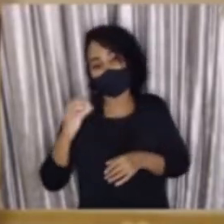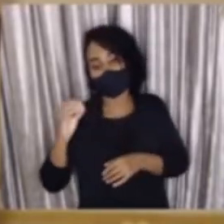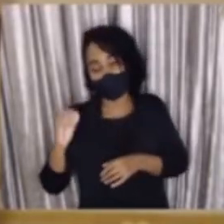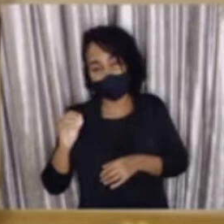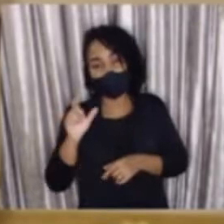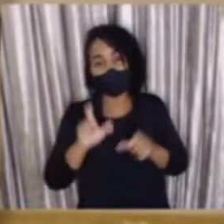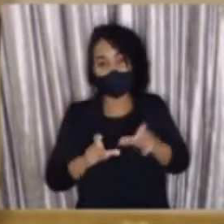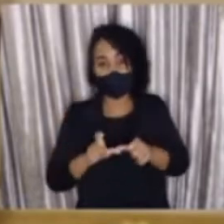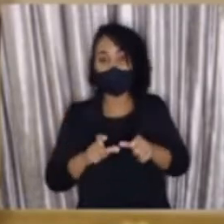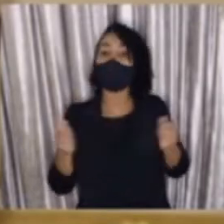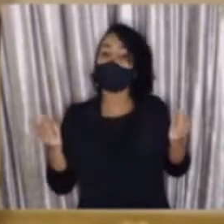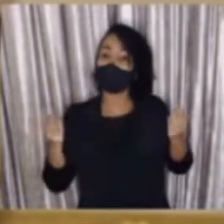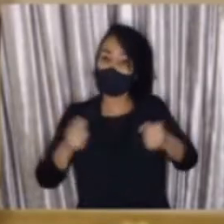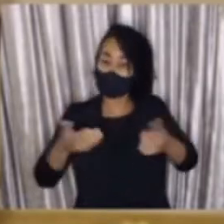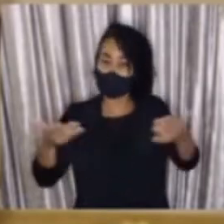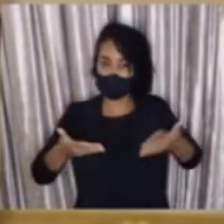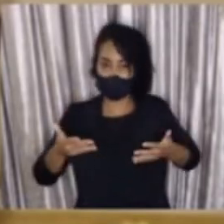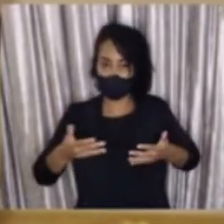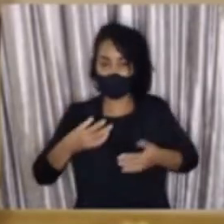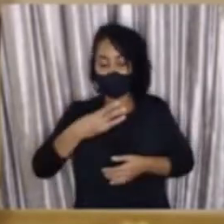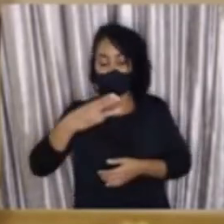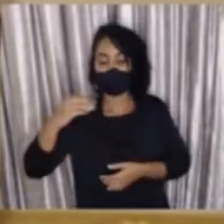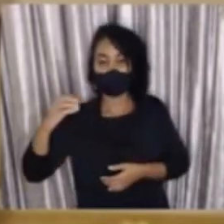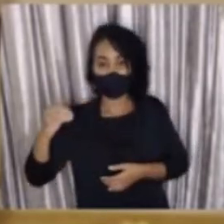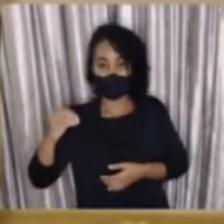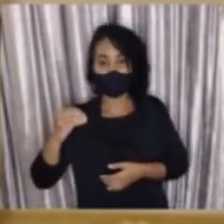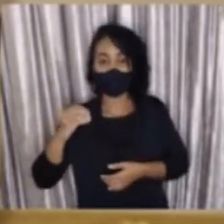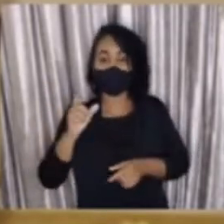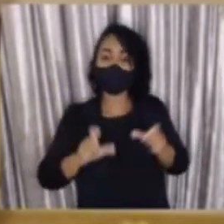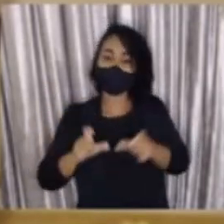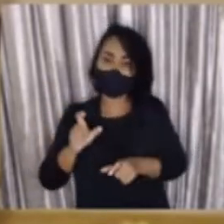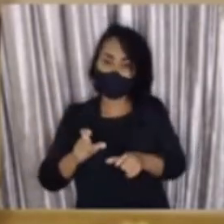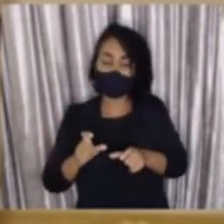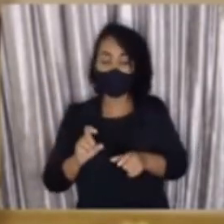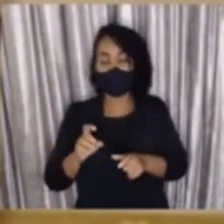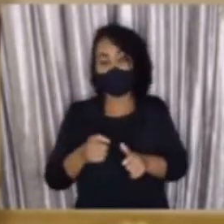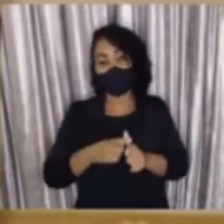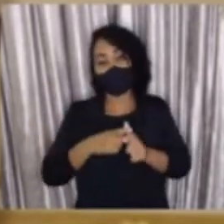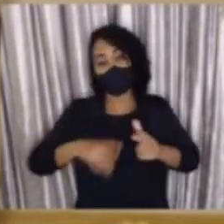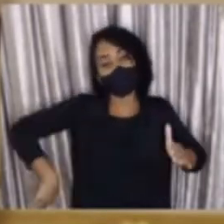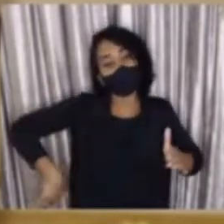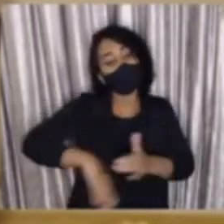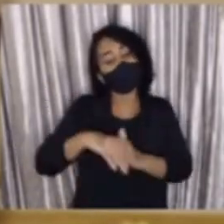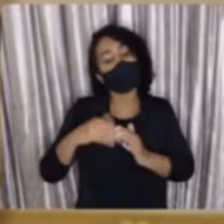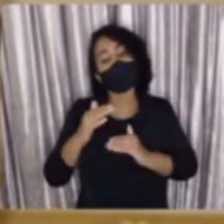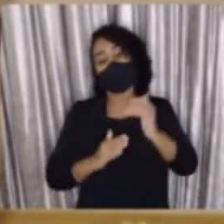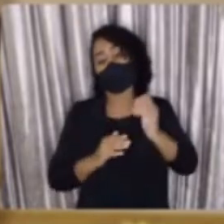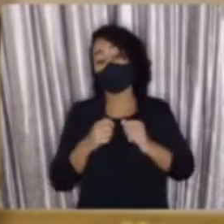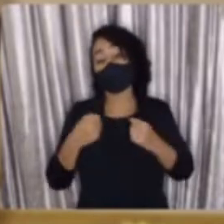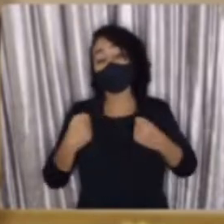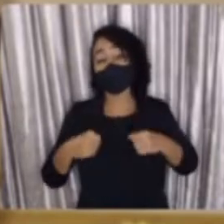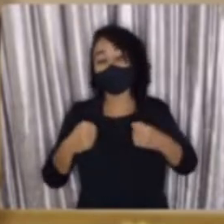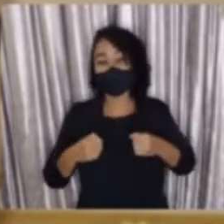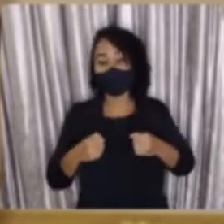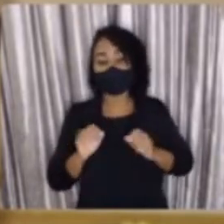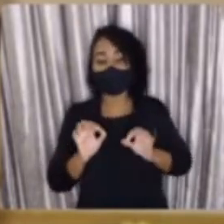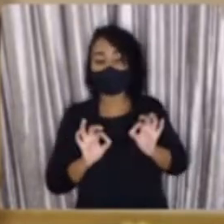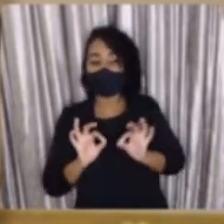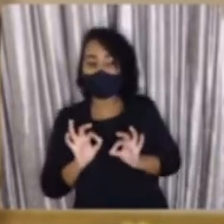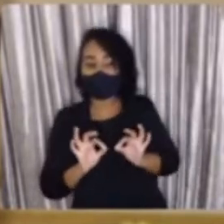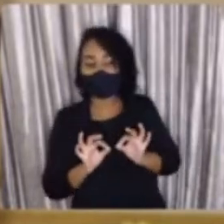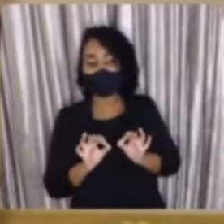100 pessoas, poderão avançar para até 300 pessoas, com exceção do futebol profissional, que exigem